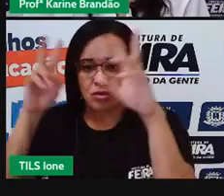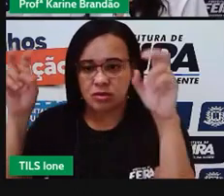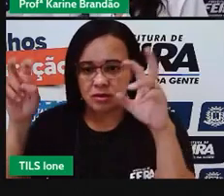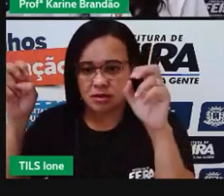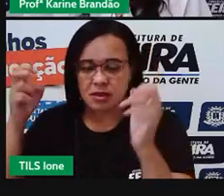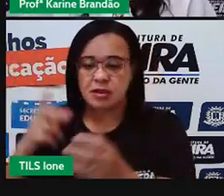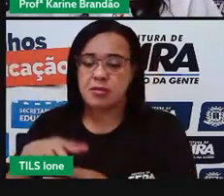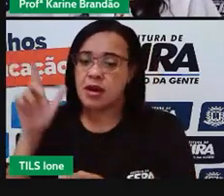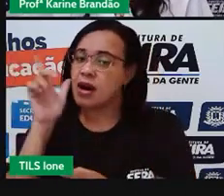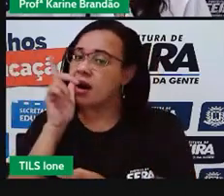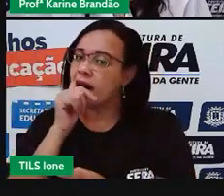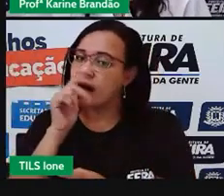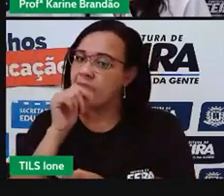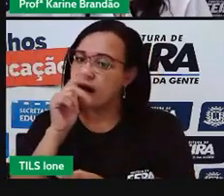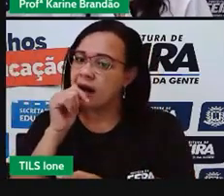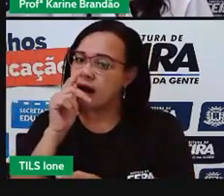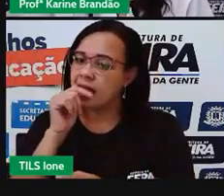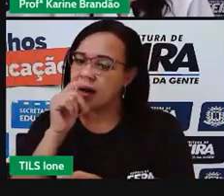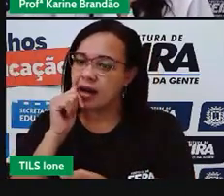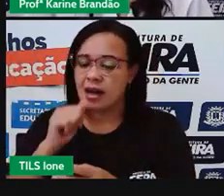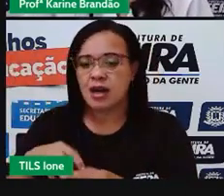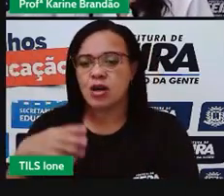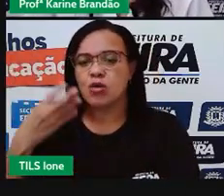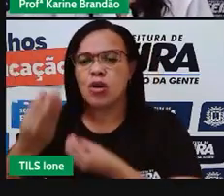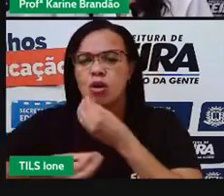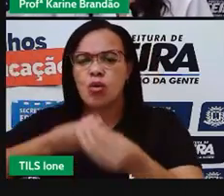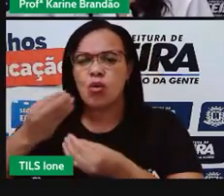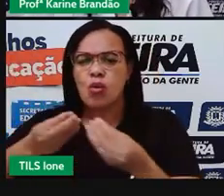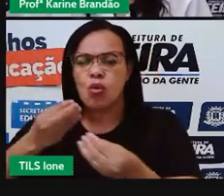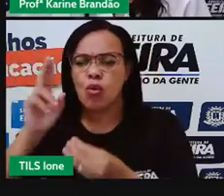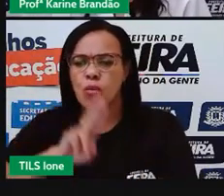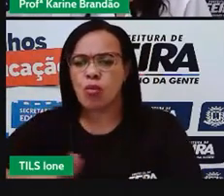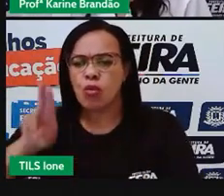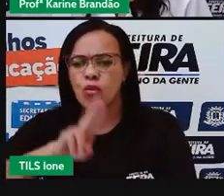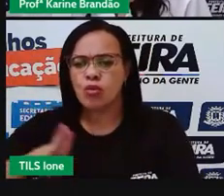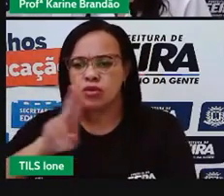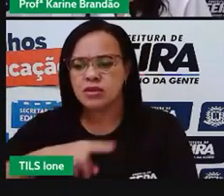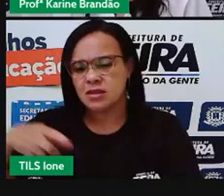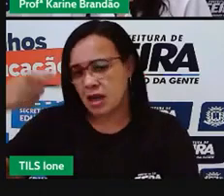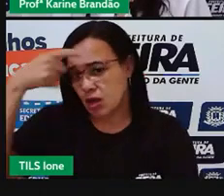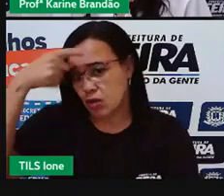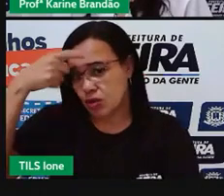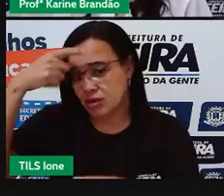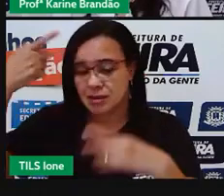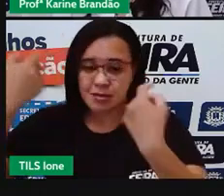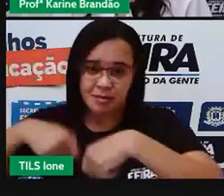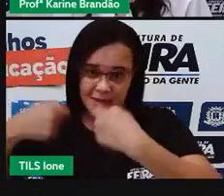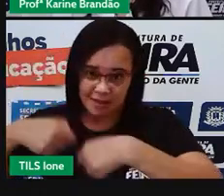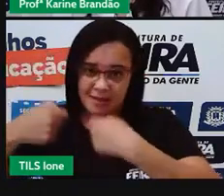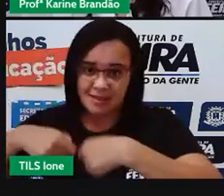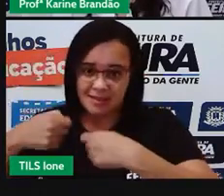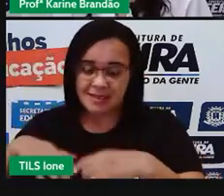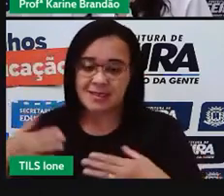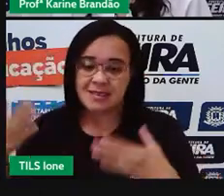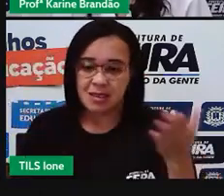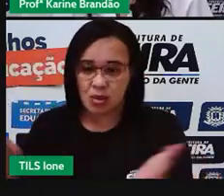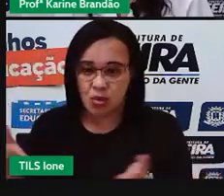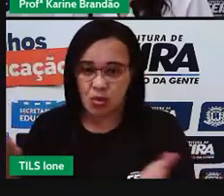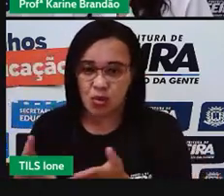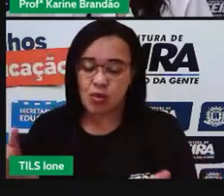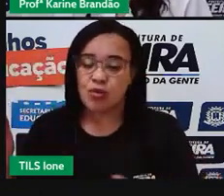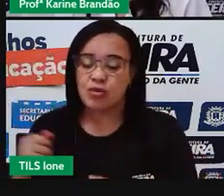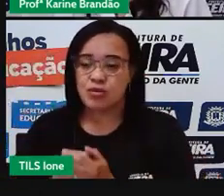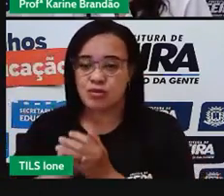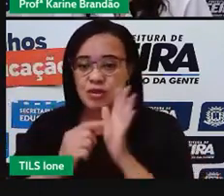Então, para dar as boas-vindas, eu trago a imagem aqui da cientista Nadia Aya,